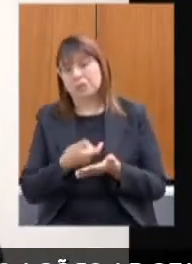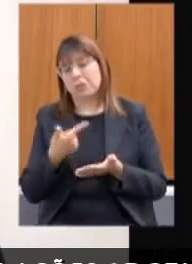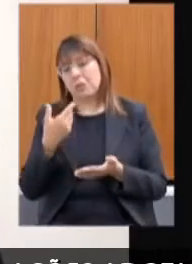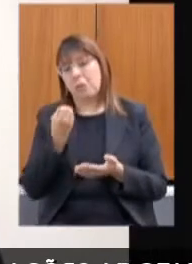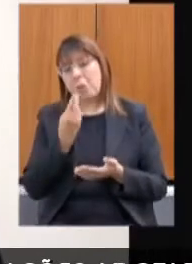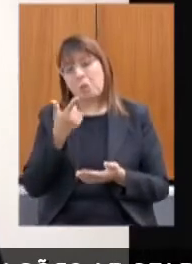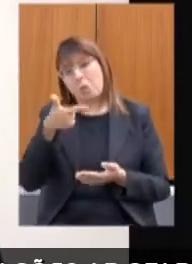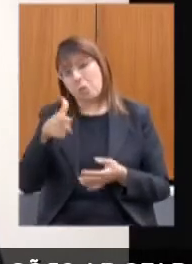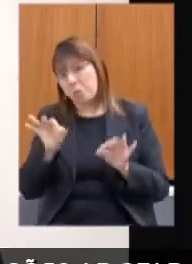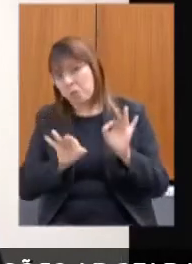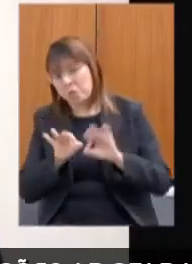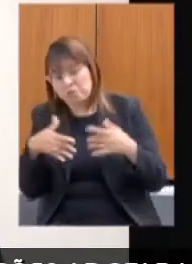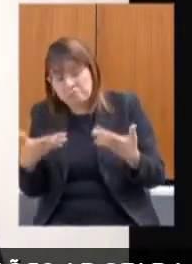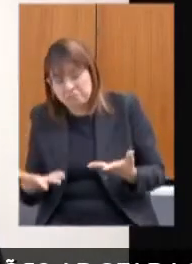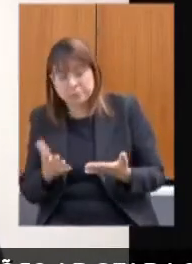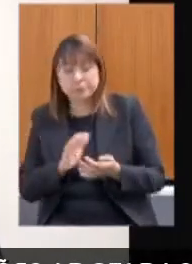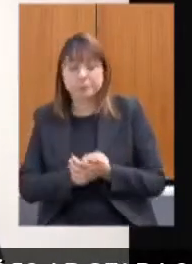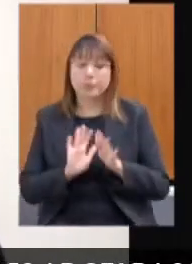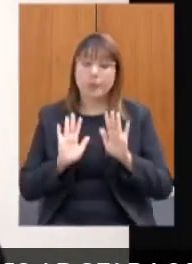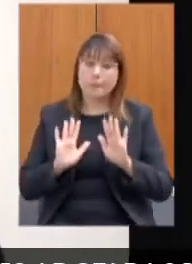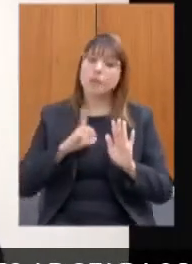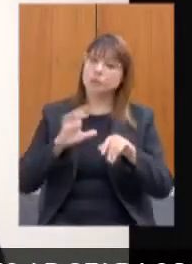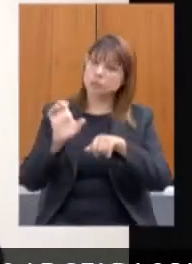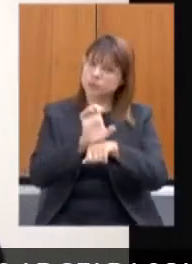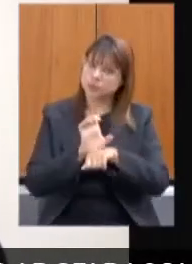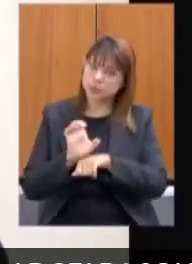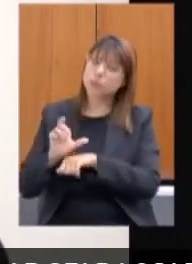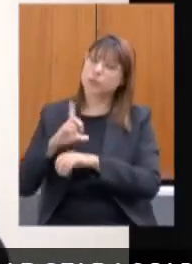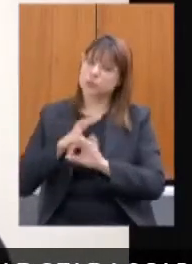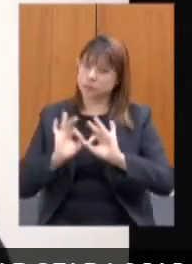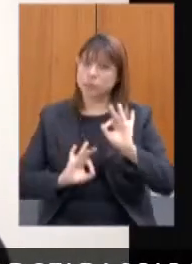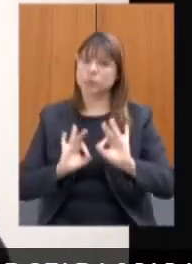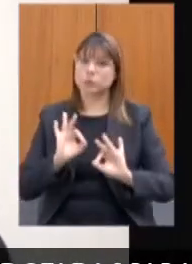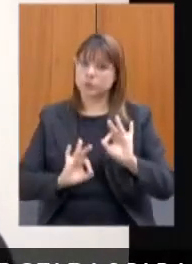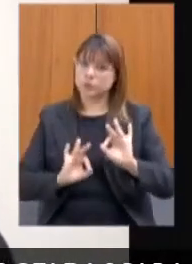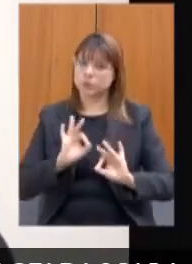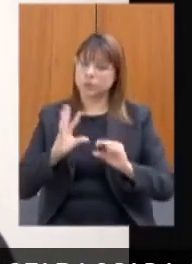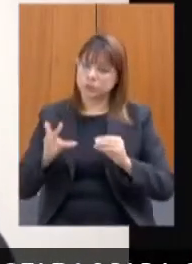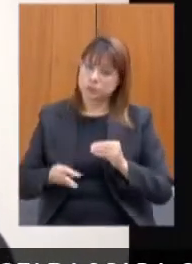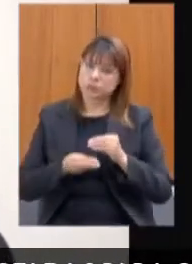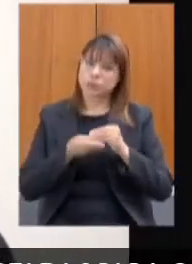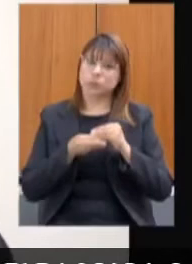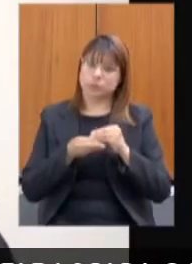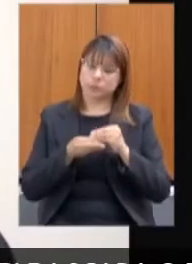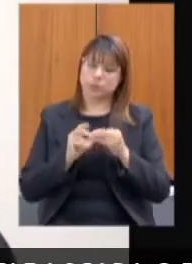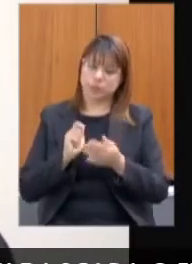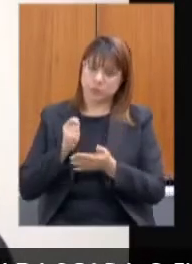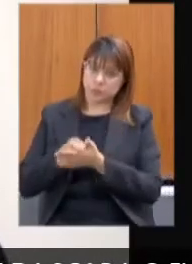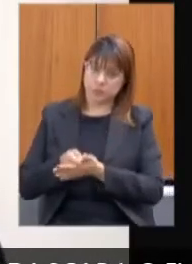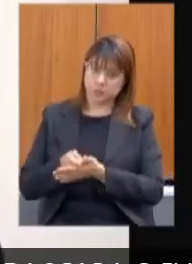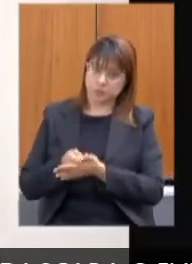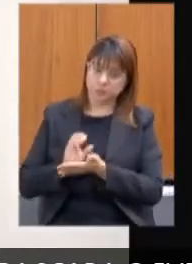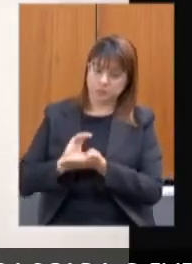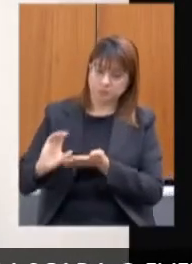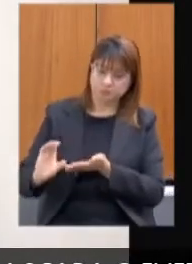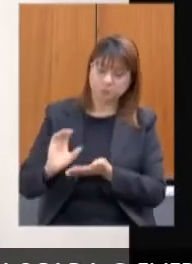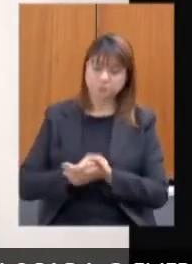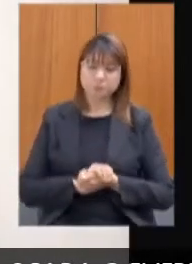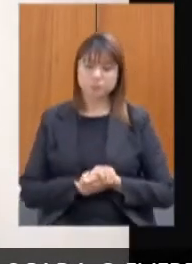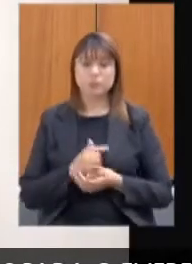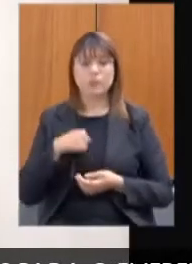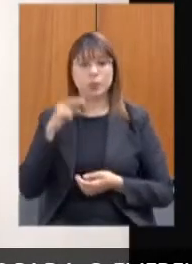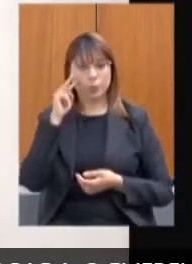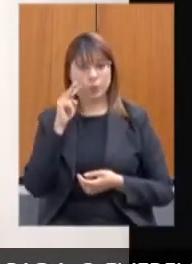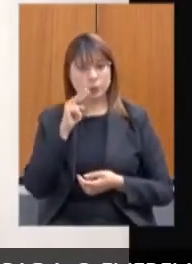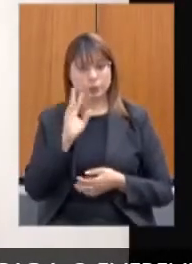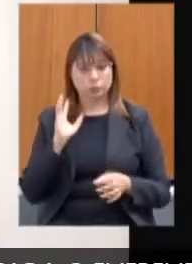programa, etc. Mas existem estados que têm programas de complementação de renda. Eu vi aqui os valores